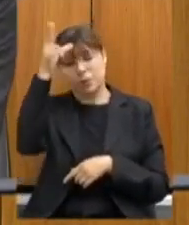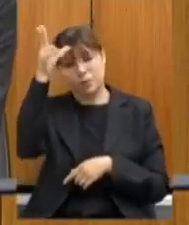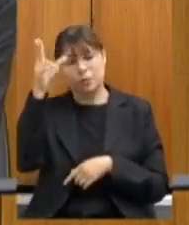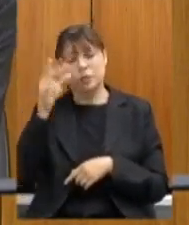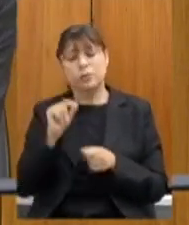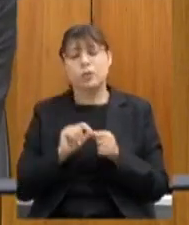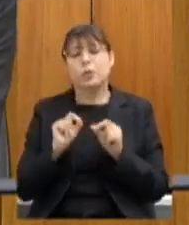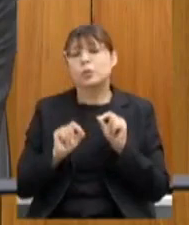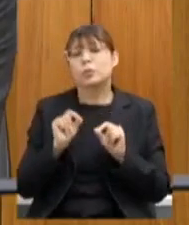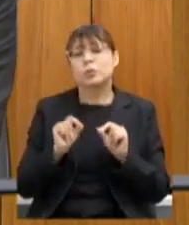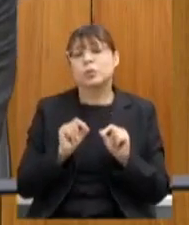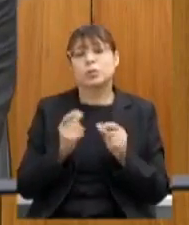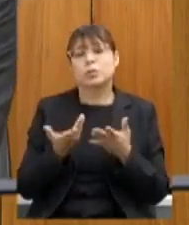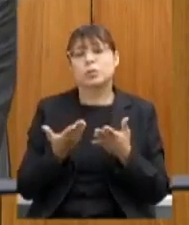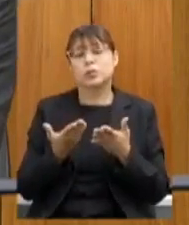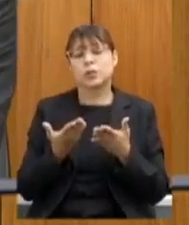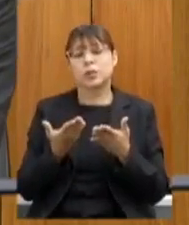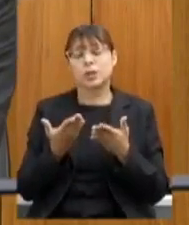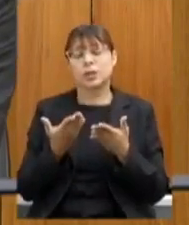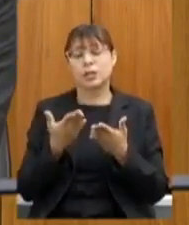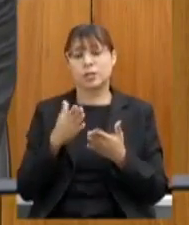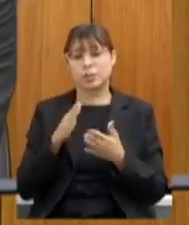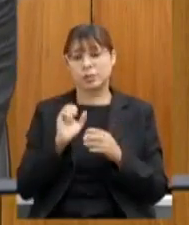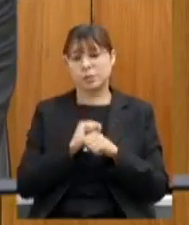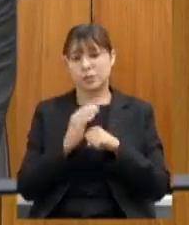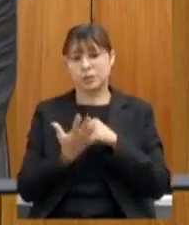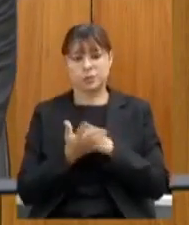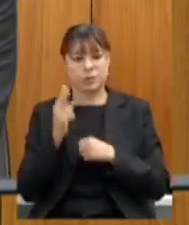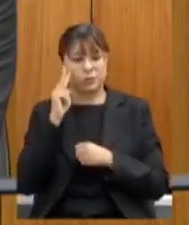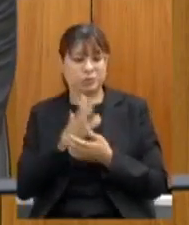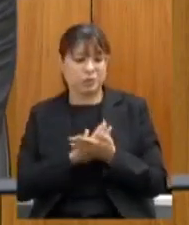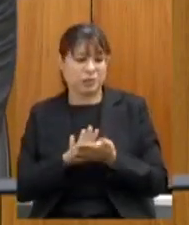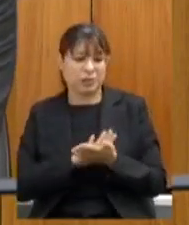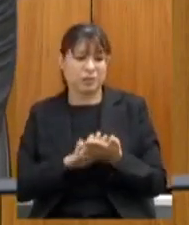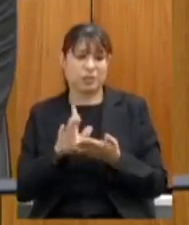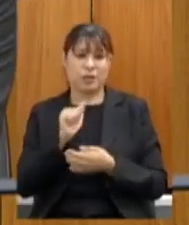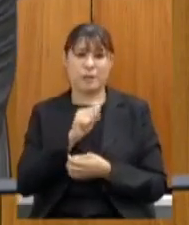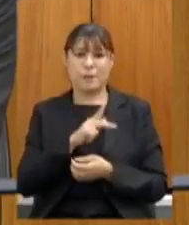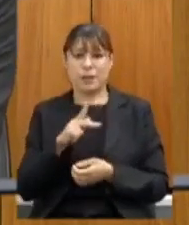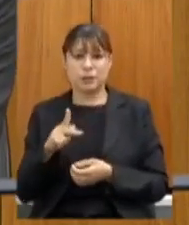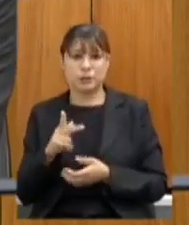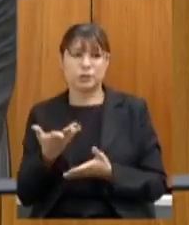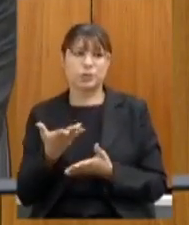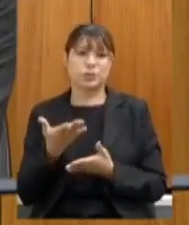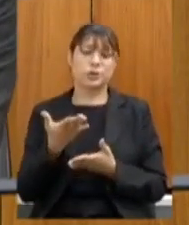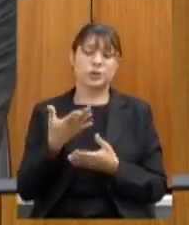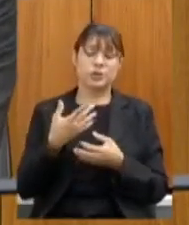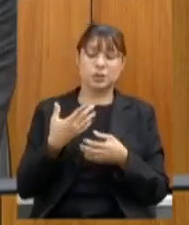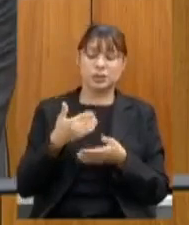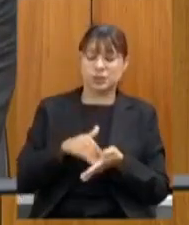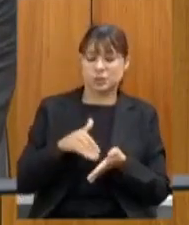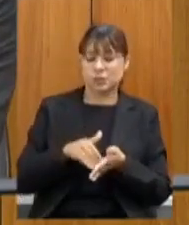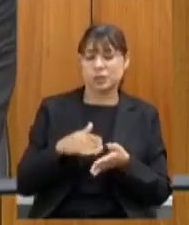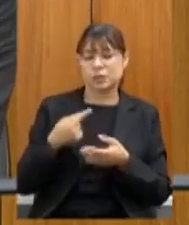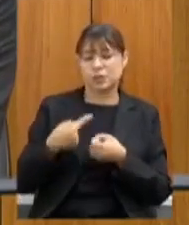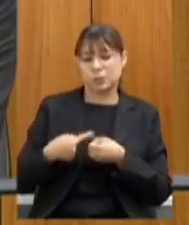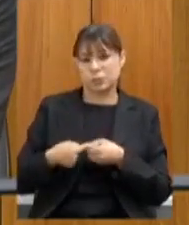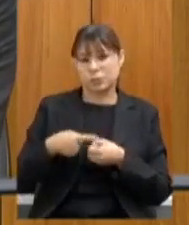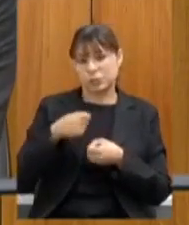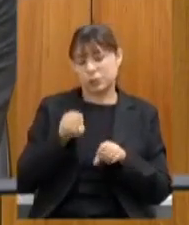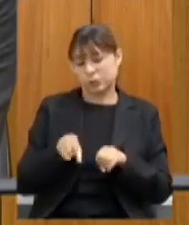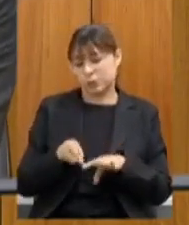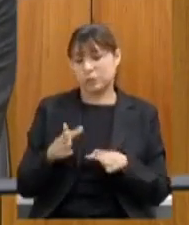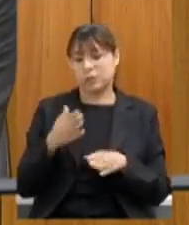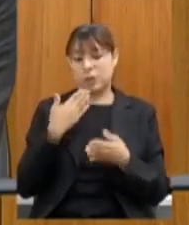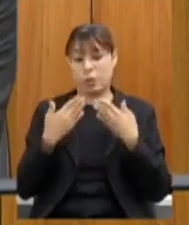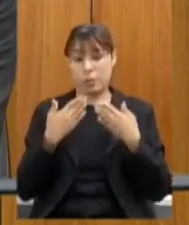momento de pandemia você não vê um aplicativo você não vê uma iniciativa da Secretaria Municipal de Educação então quando você compara o estado de Minas